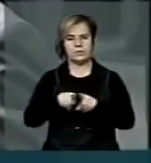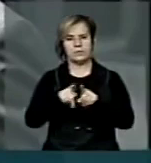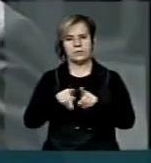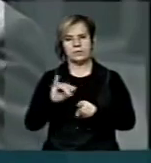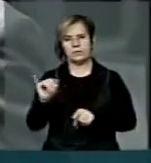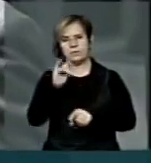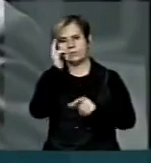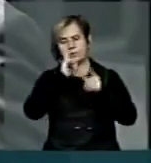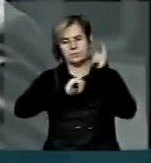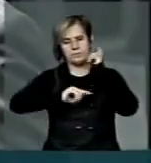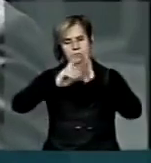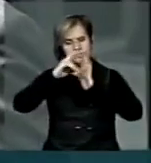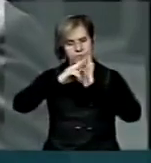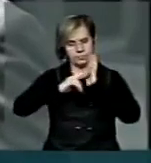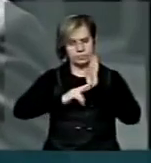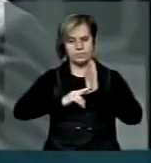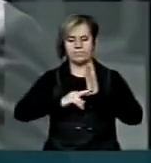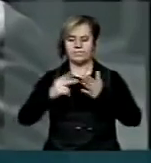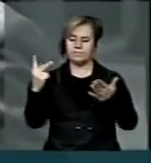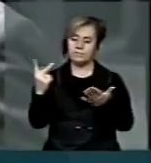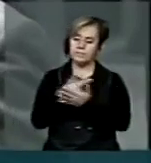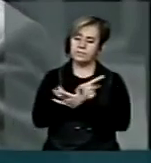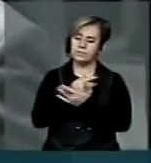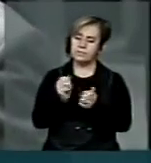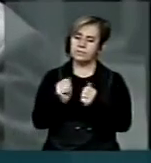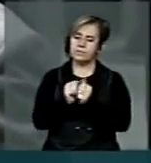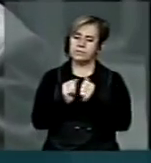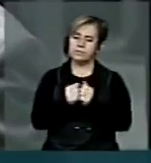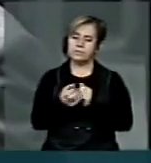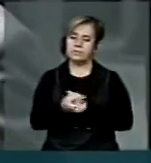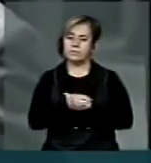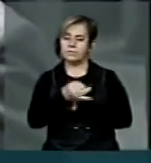regularizar essa situação que vinha